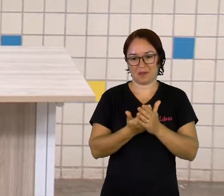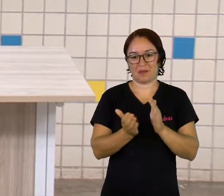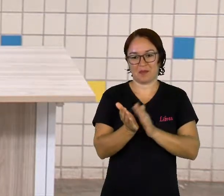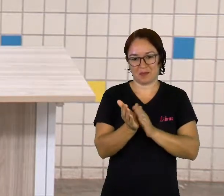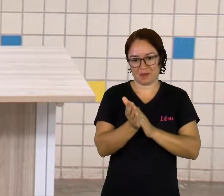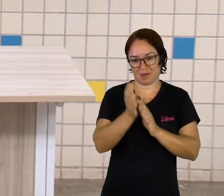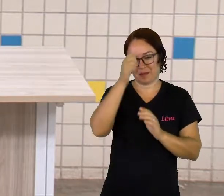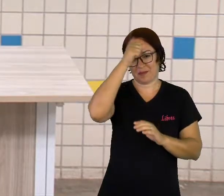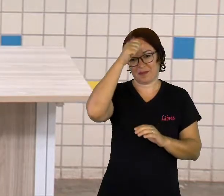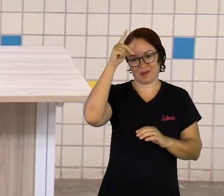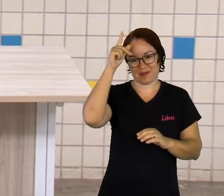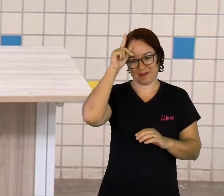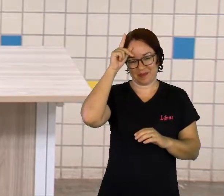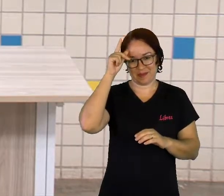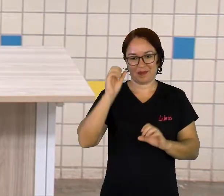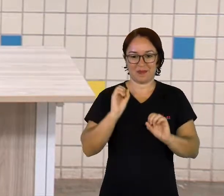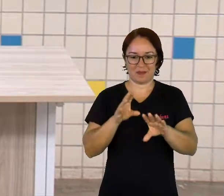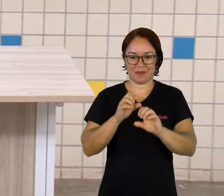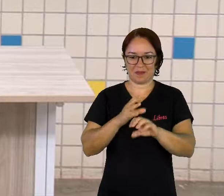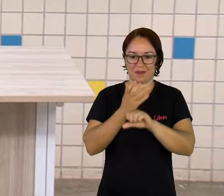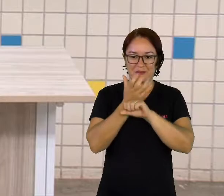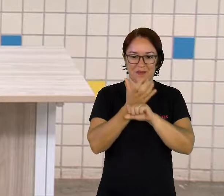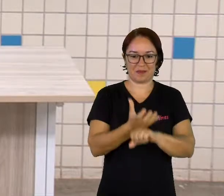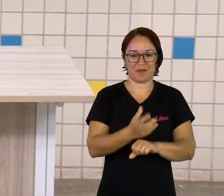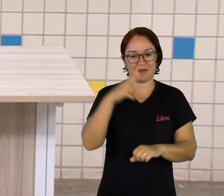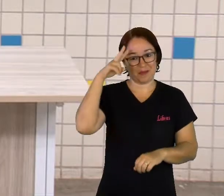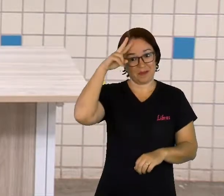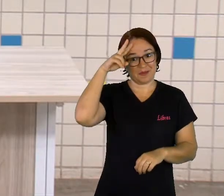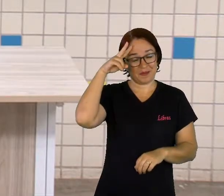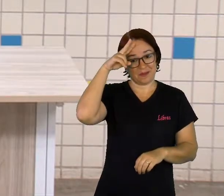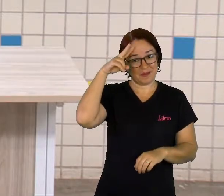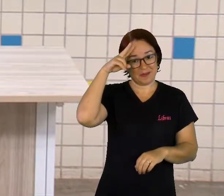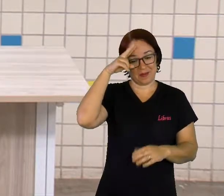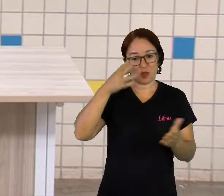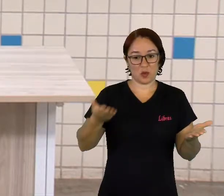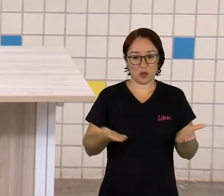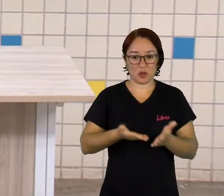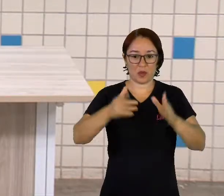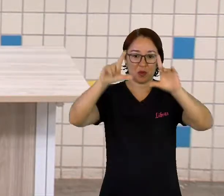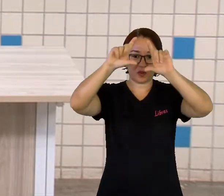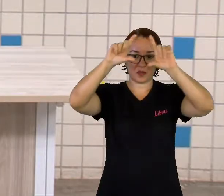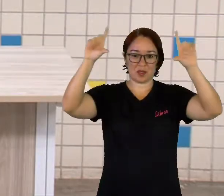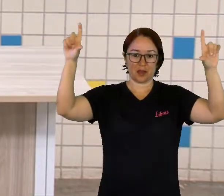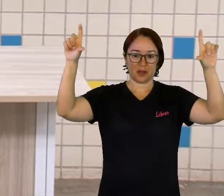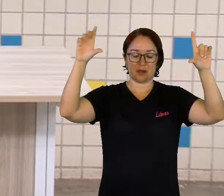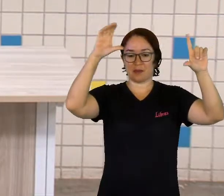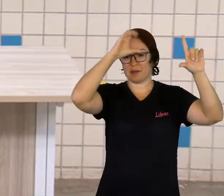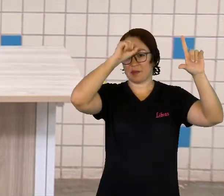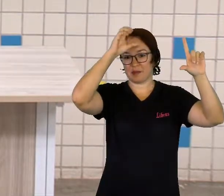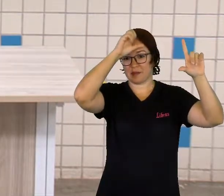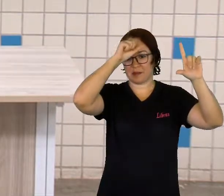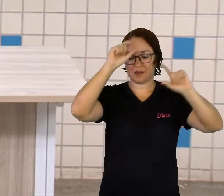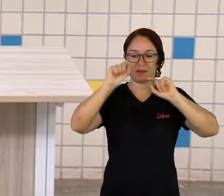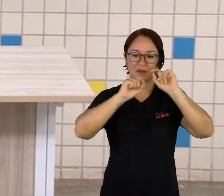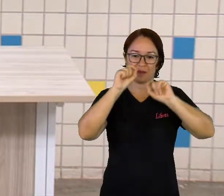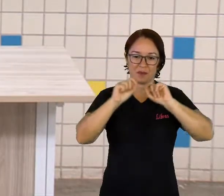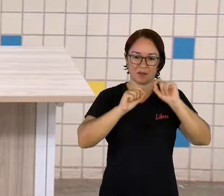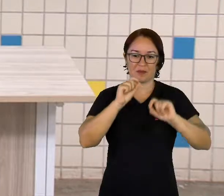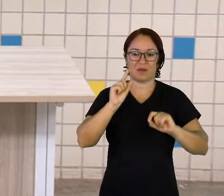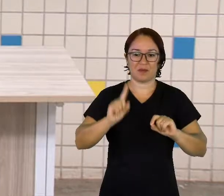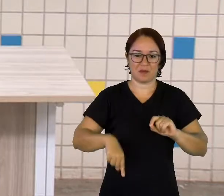Nosso componente curricular é história e o nosso objeto de conhecimento de hoje são os processos